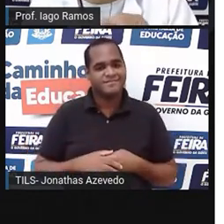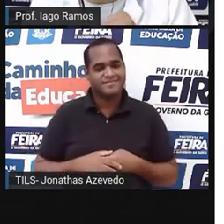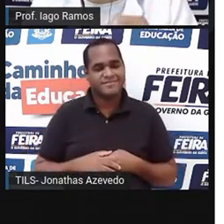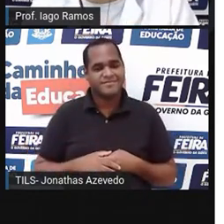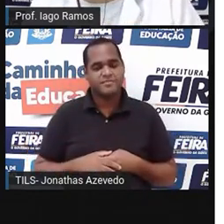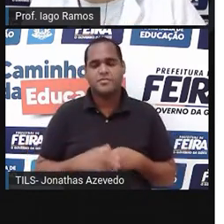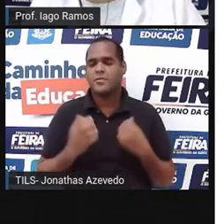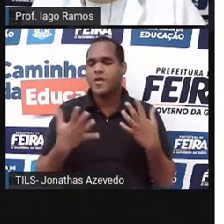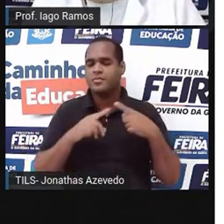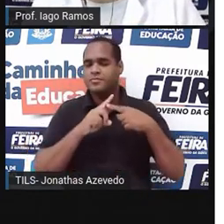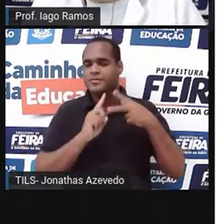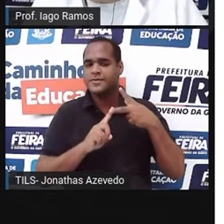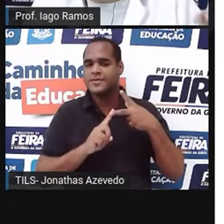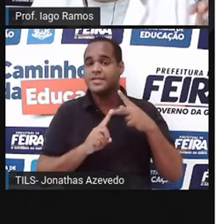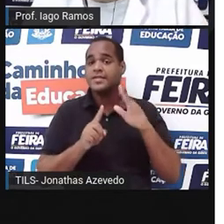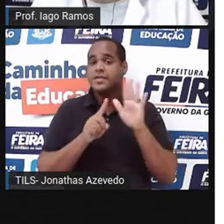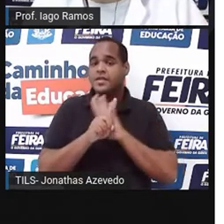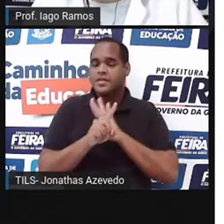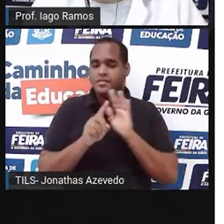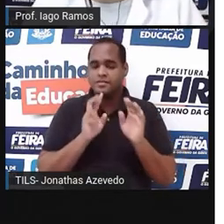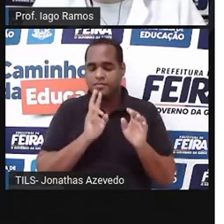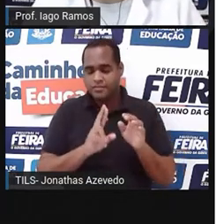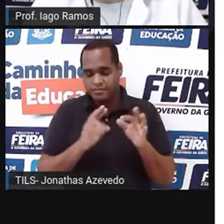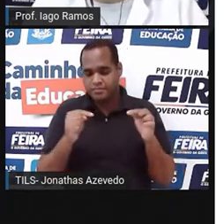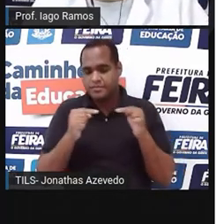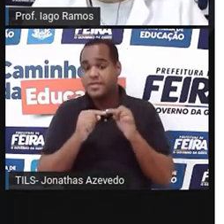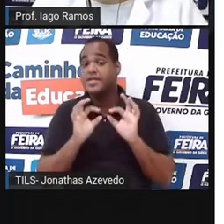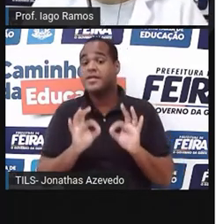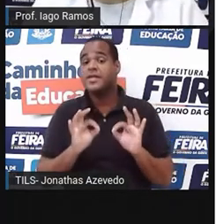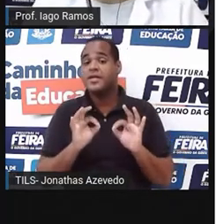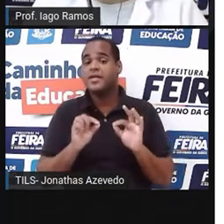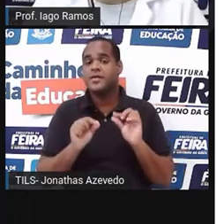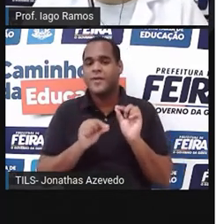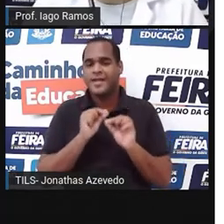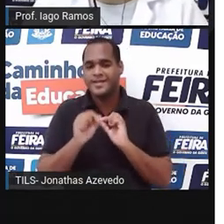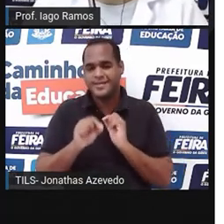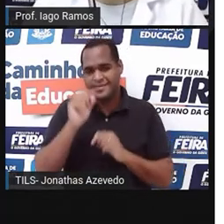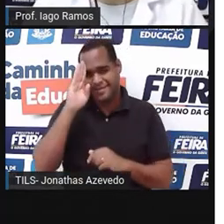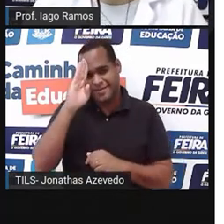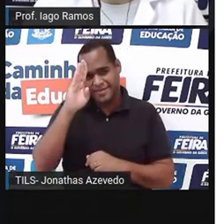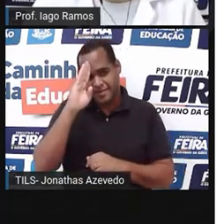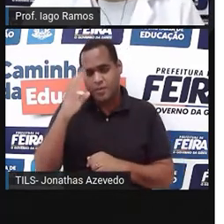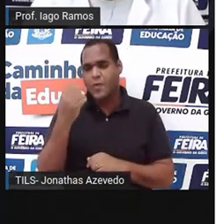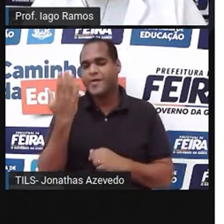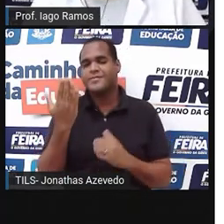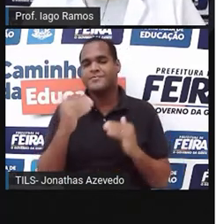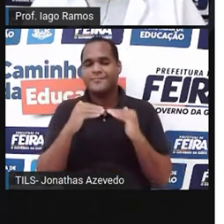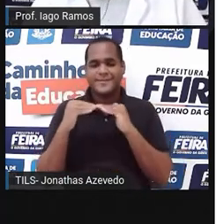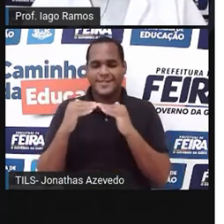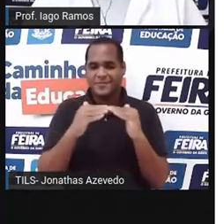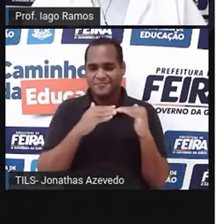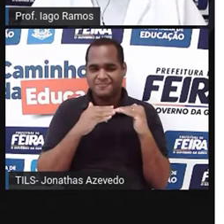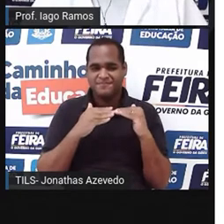Qual dessas duas perguntas tem a resposta diretamente proporcionais?